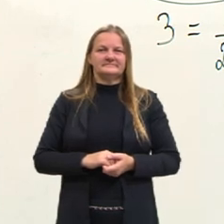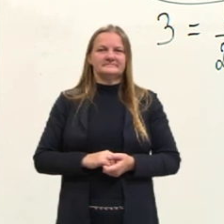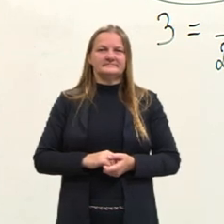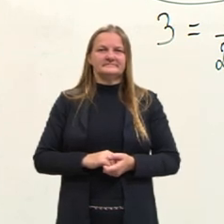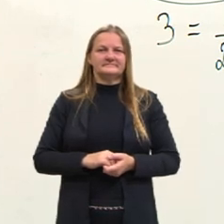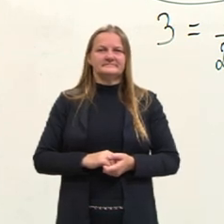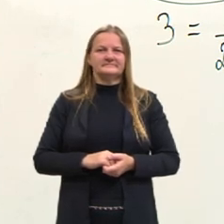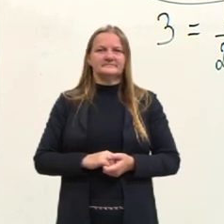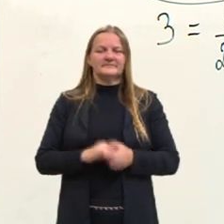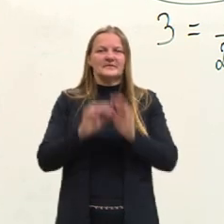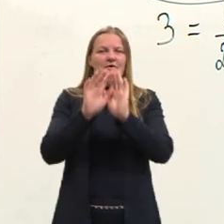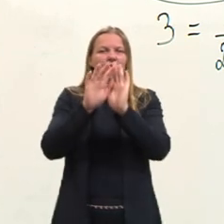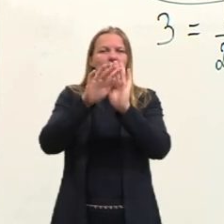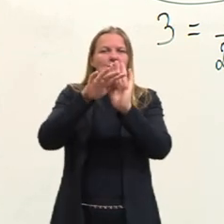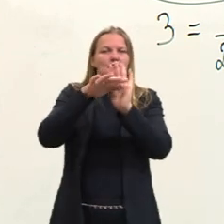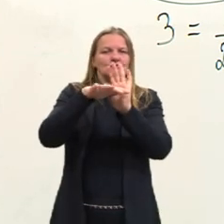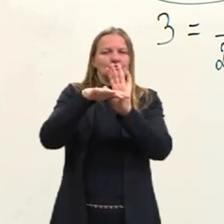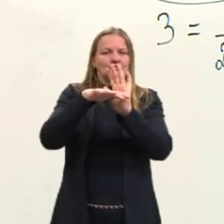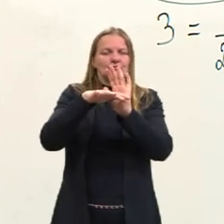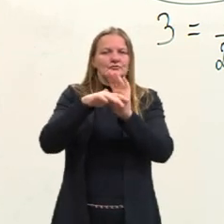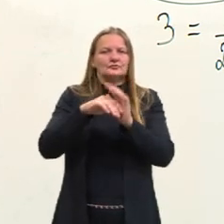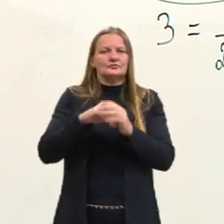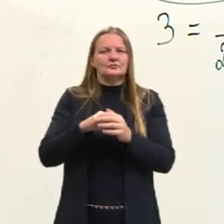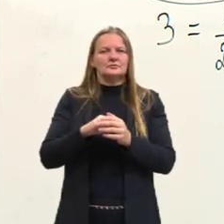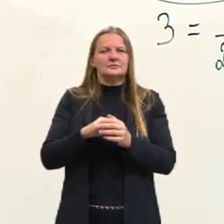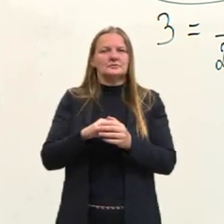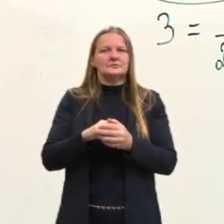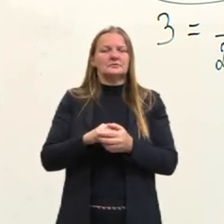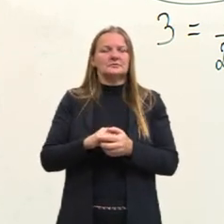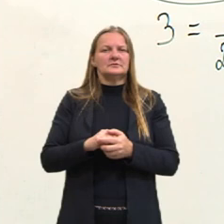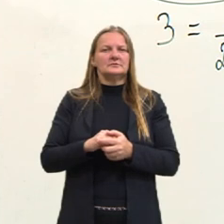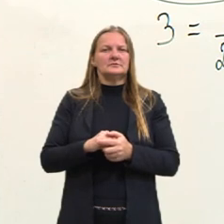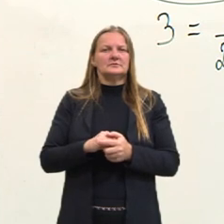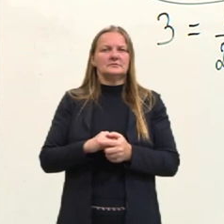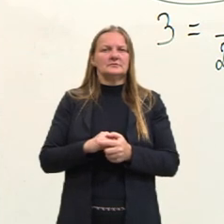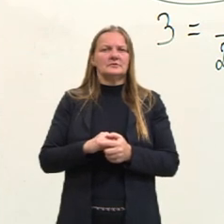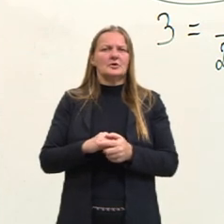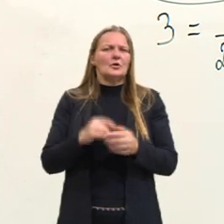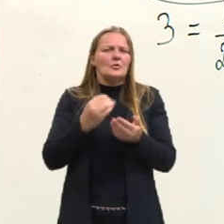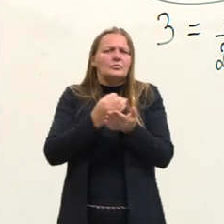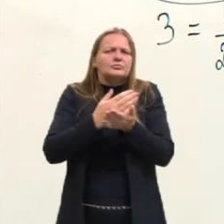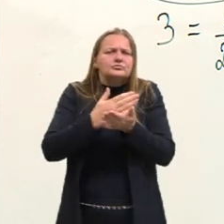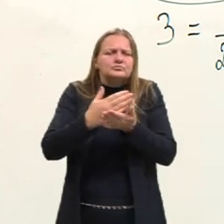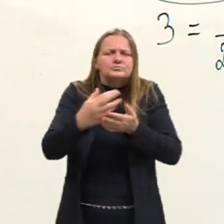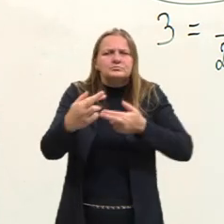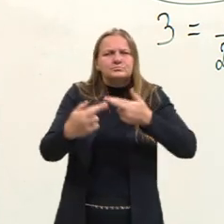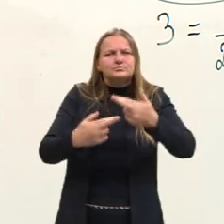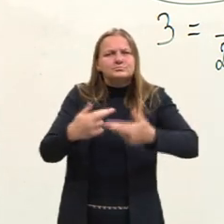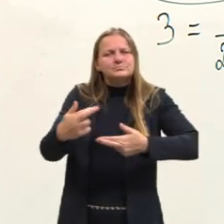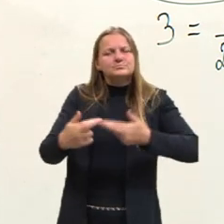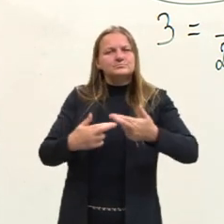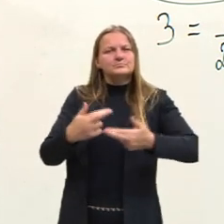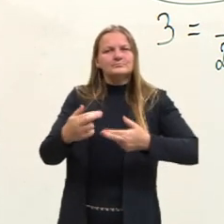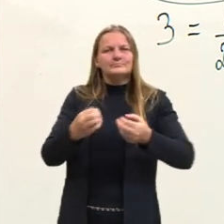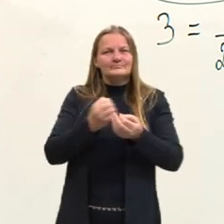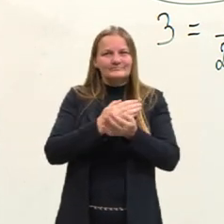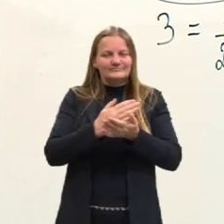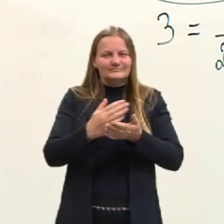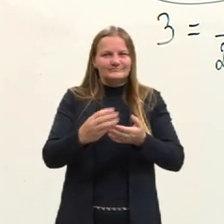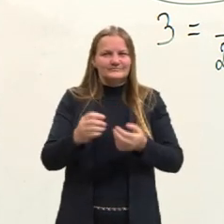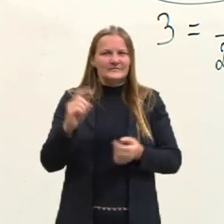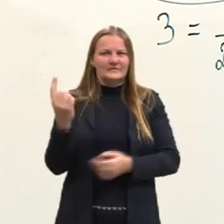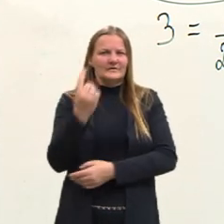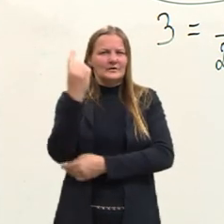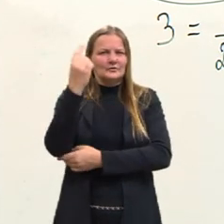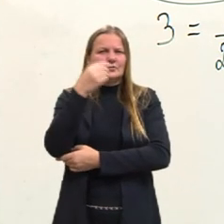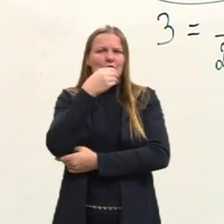Então, a sombra do homem, então, é SB. Então, a partir desse momento, dessa relação, onde eu tenho a altura